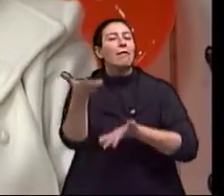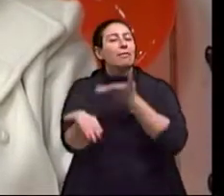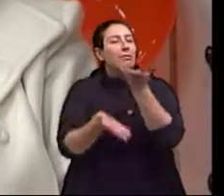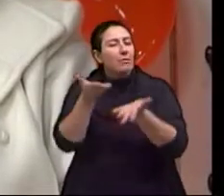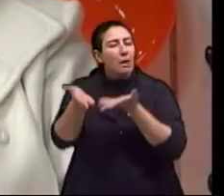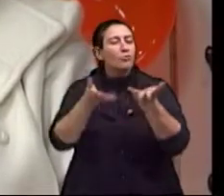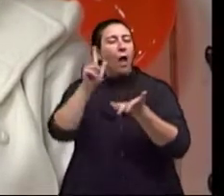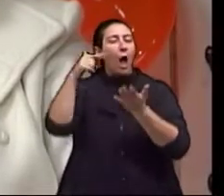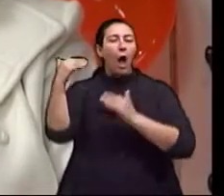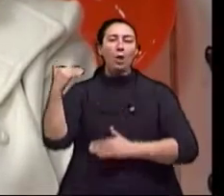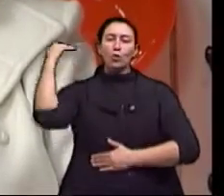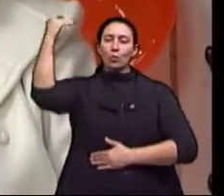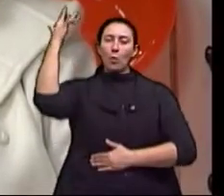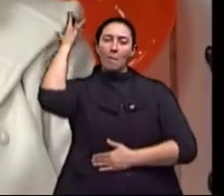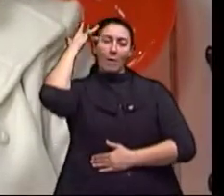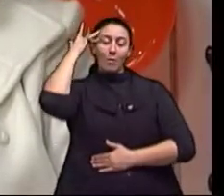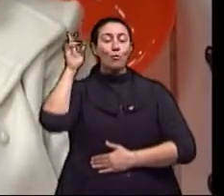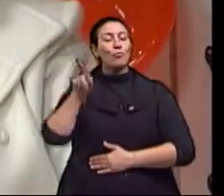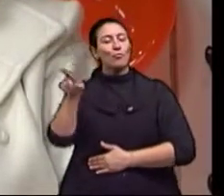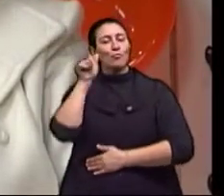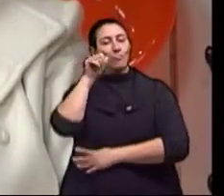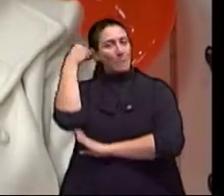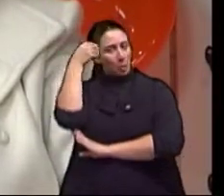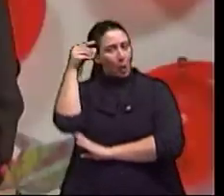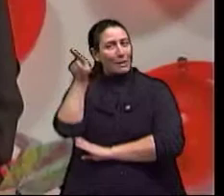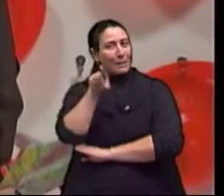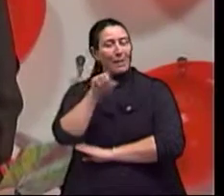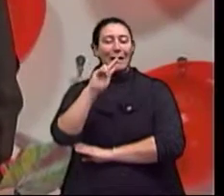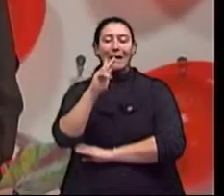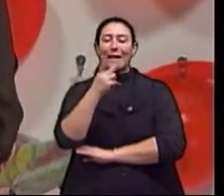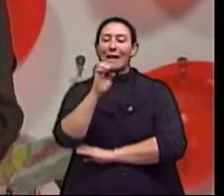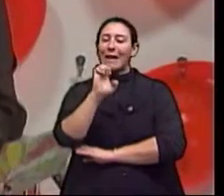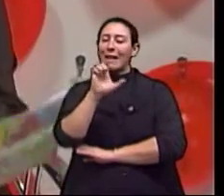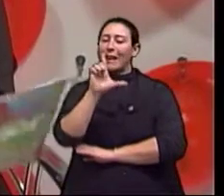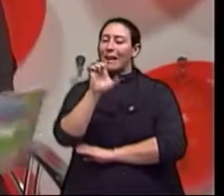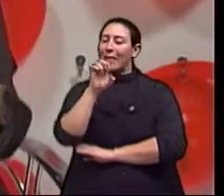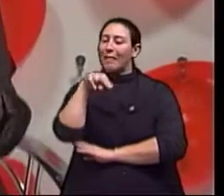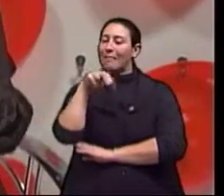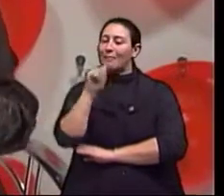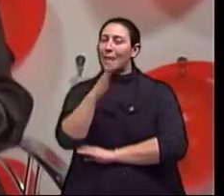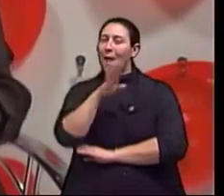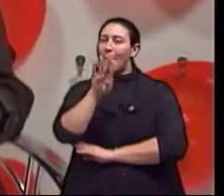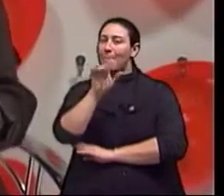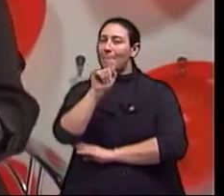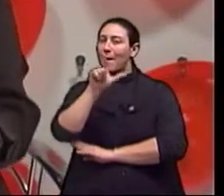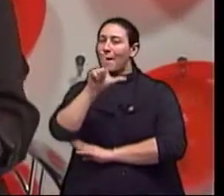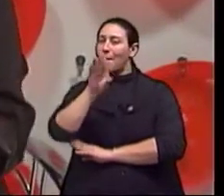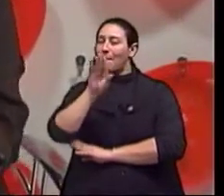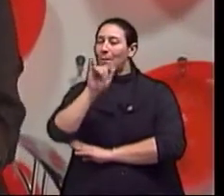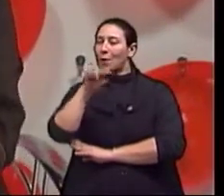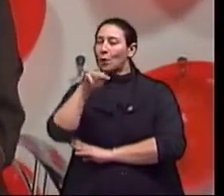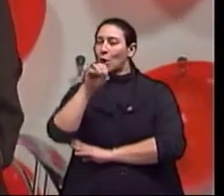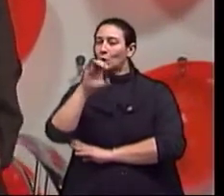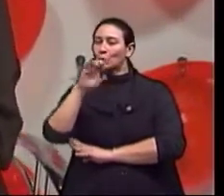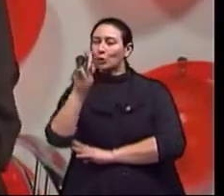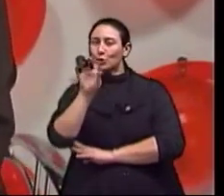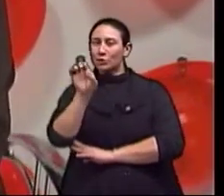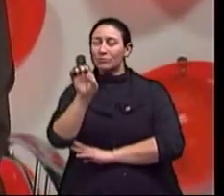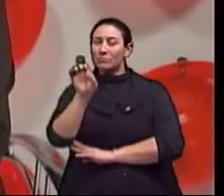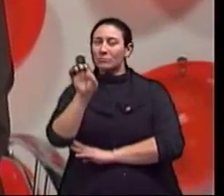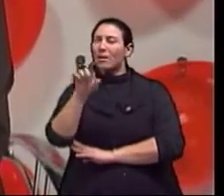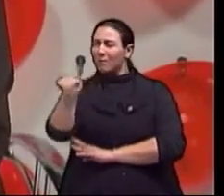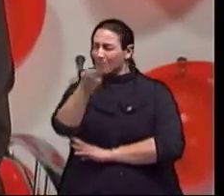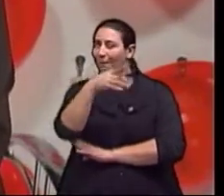Adulto Maduro, a psicóloga Helena Balbinotti. E assim começa o nosso Viva Bem de hoje. Fiquem atentos,